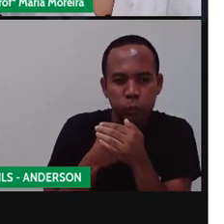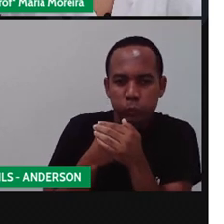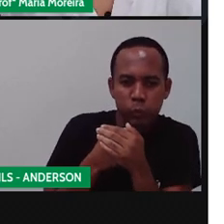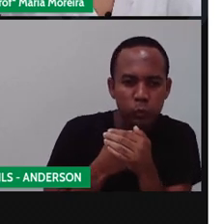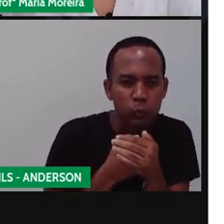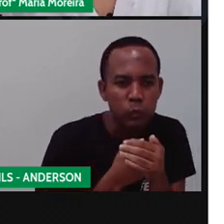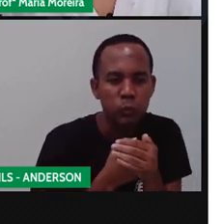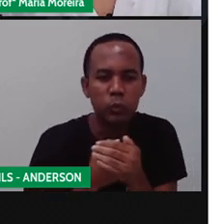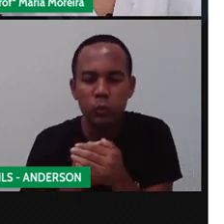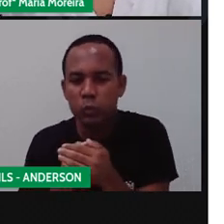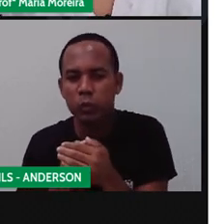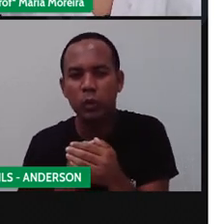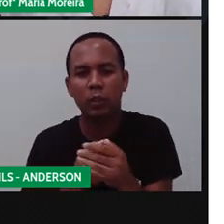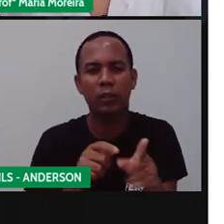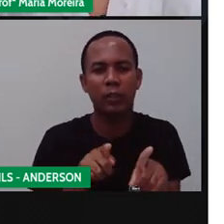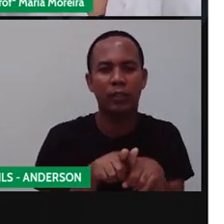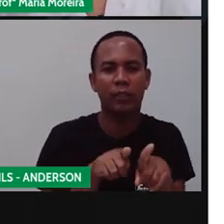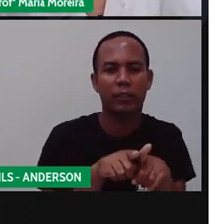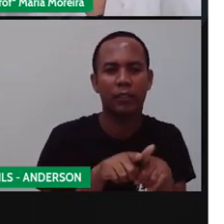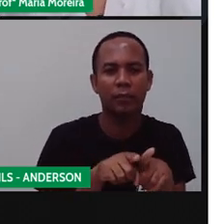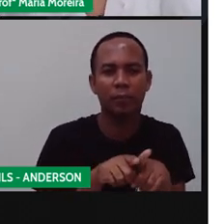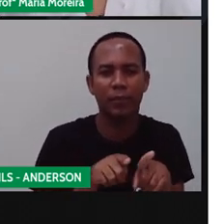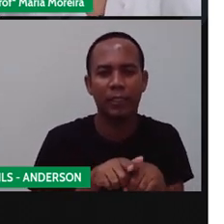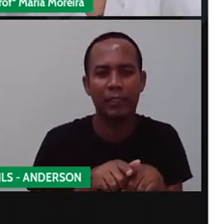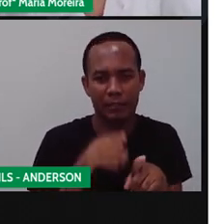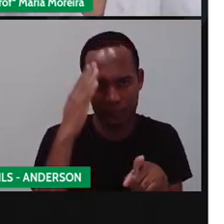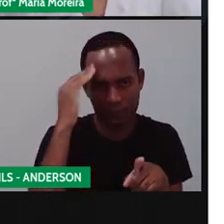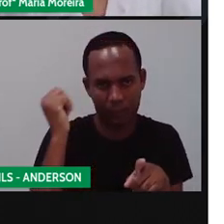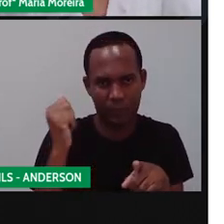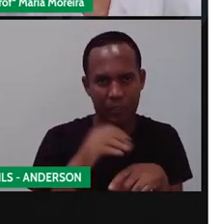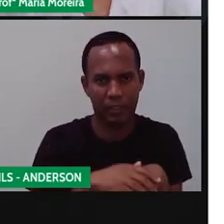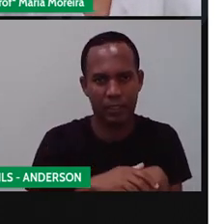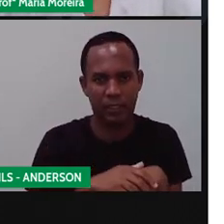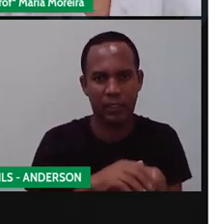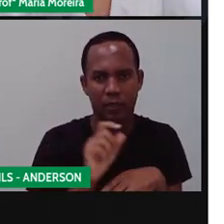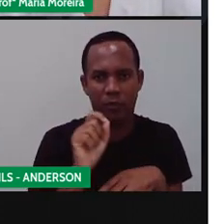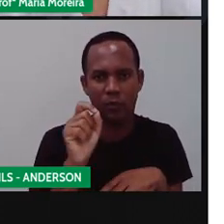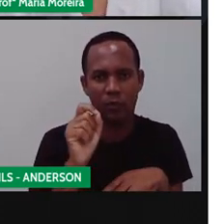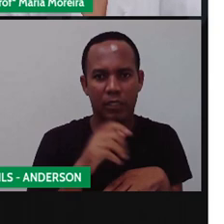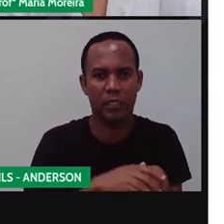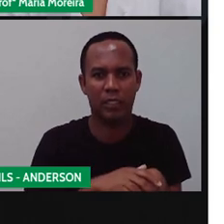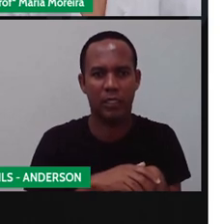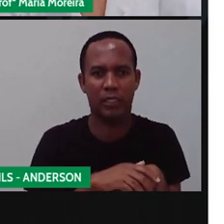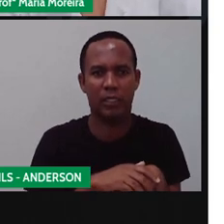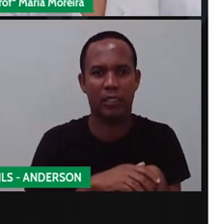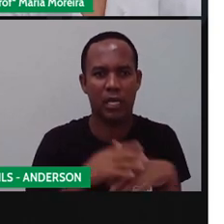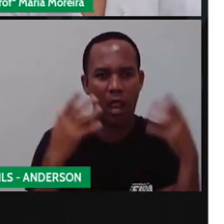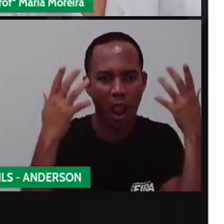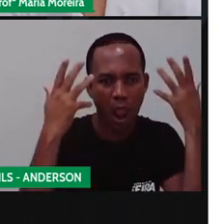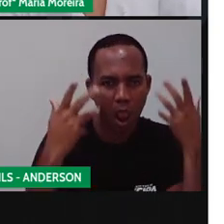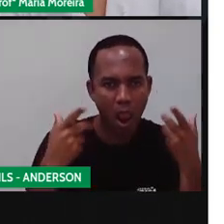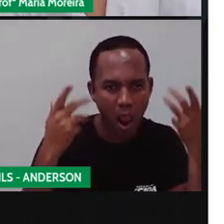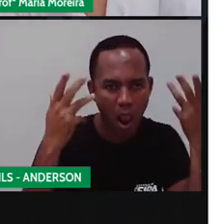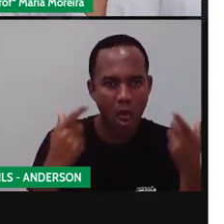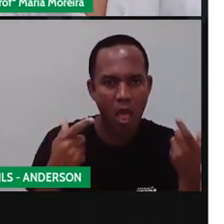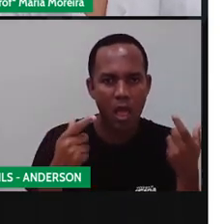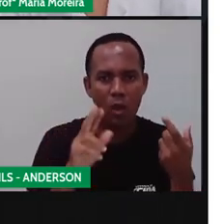leão, o poderoso senhor das savanas de Mambubi, que eu acho que a pronúncia é essa.